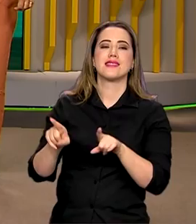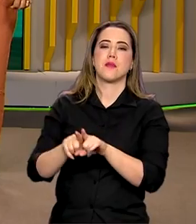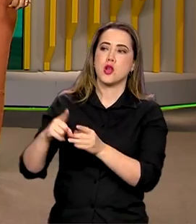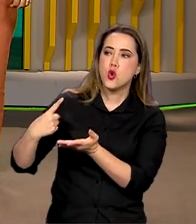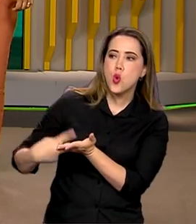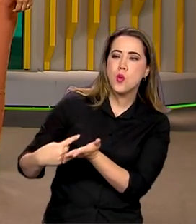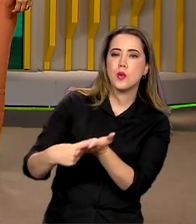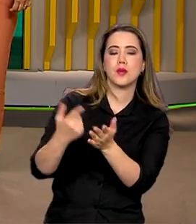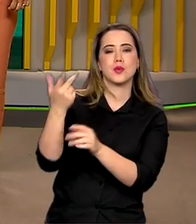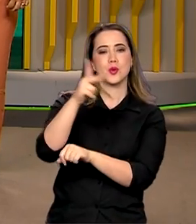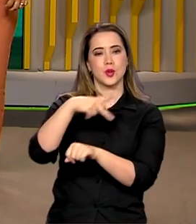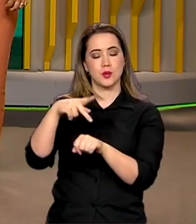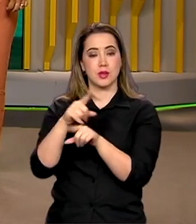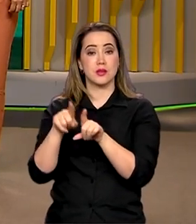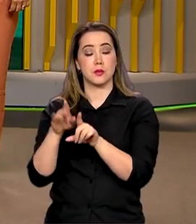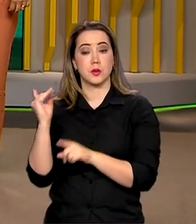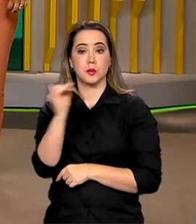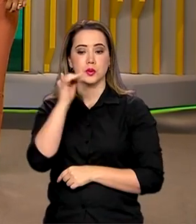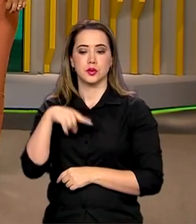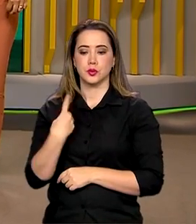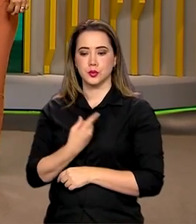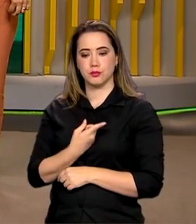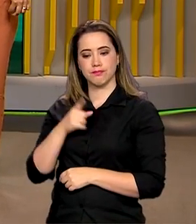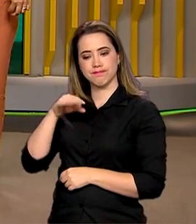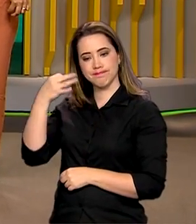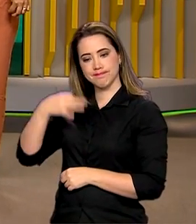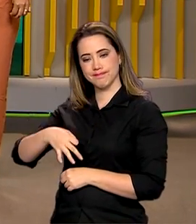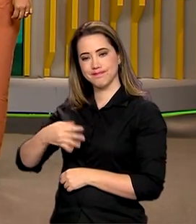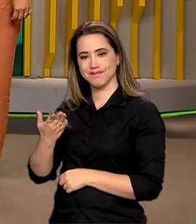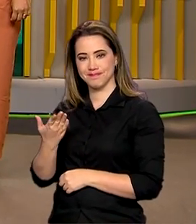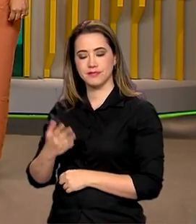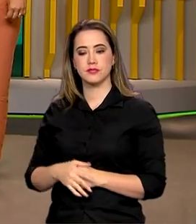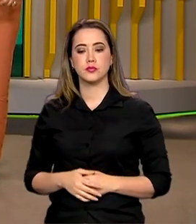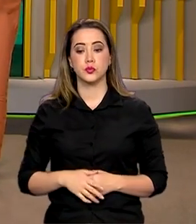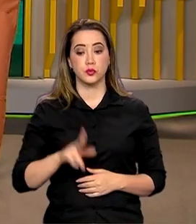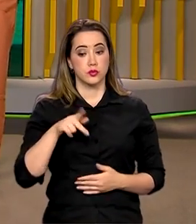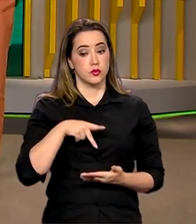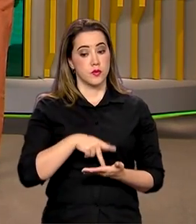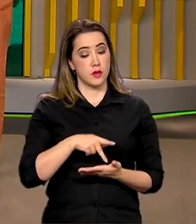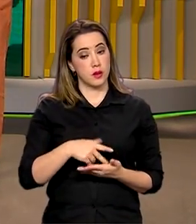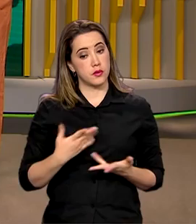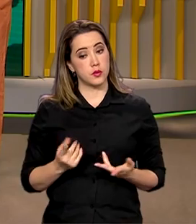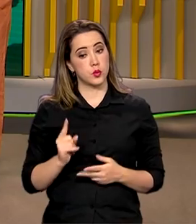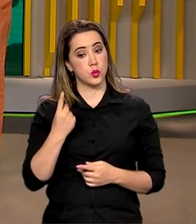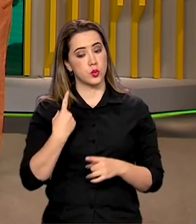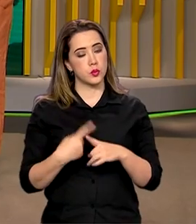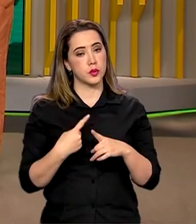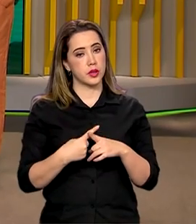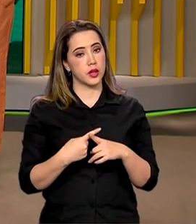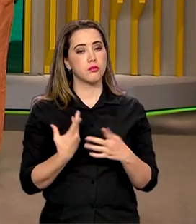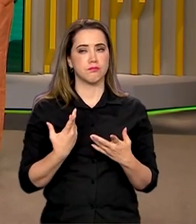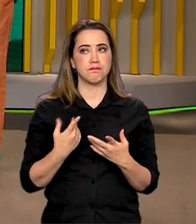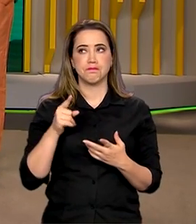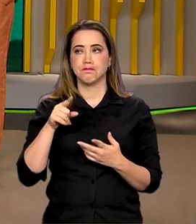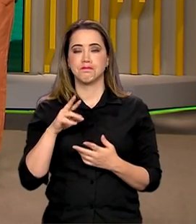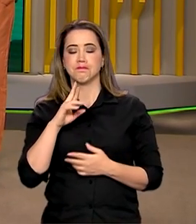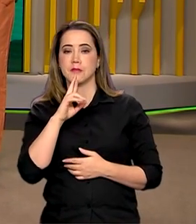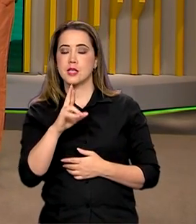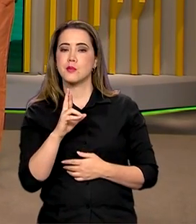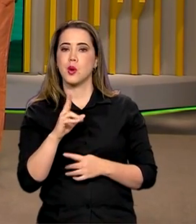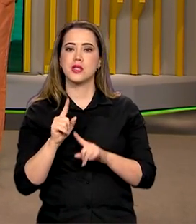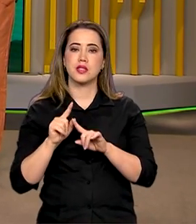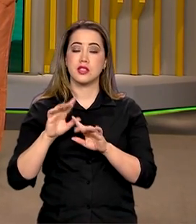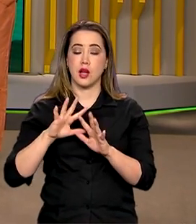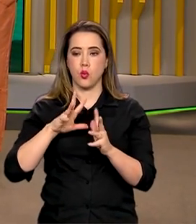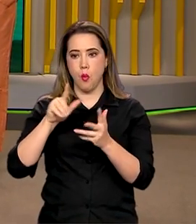sido bem favoráveis para a gente, não é, Gabi? Verdade, Roberto. E um dos motivos está lá do outro lado do mundo, mas só